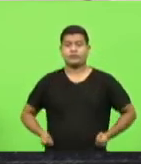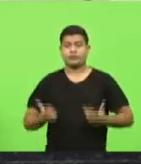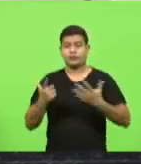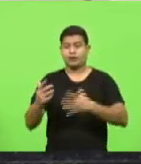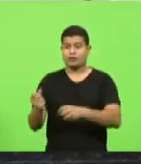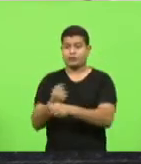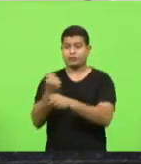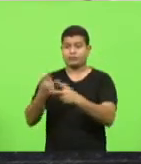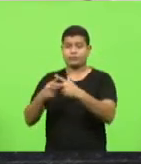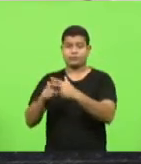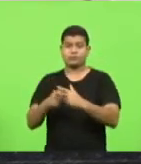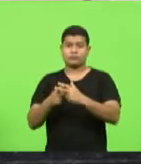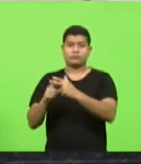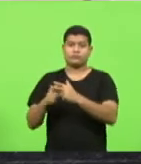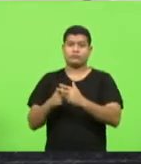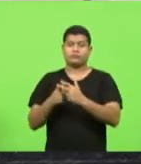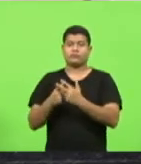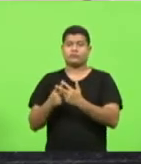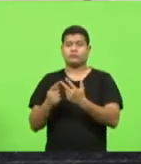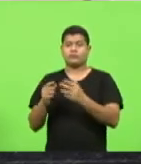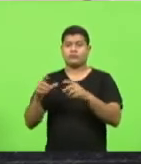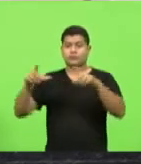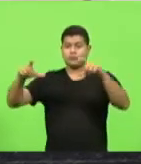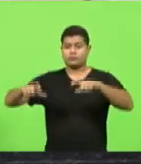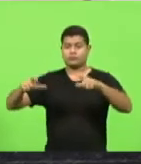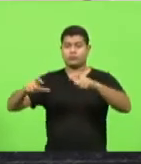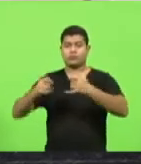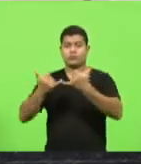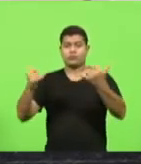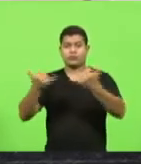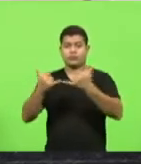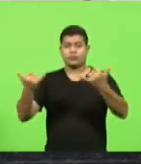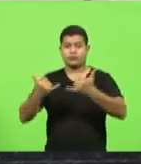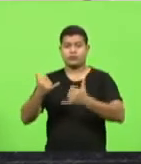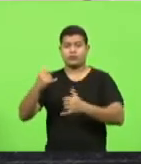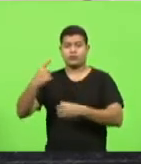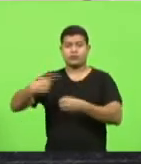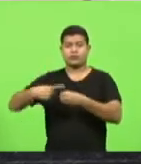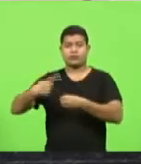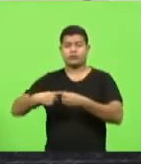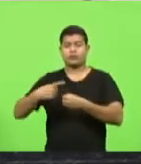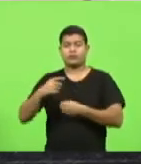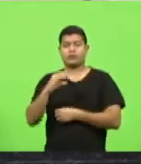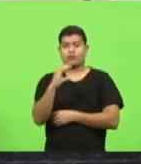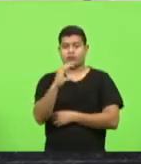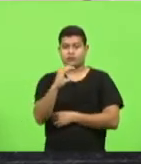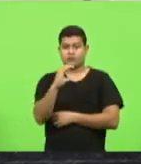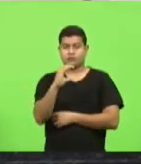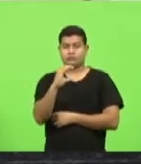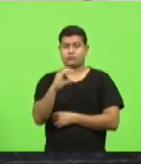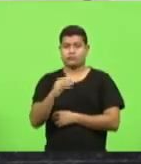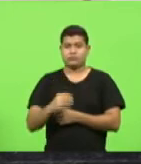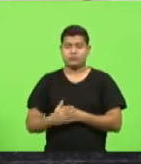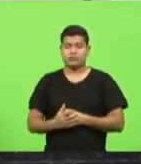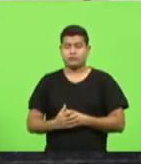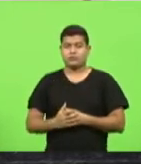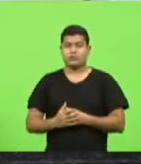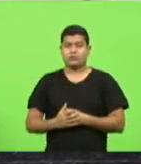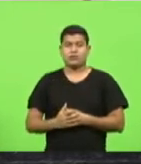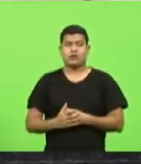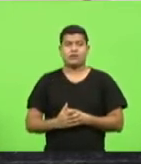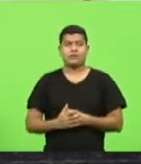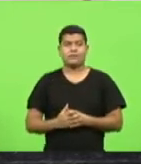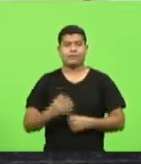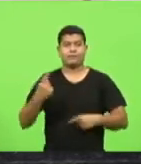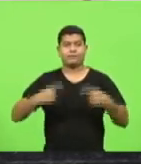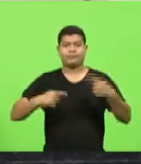reforma da subestação de energia no município de Camboriú em discussão em votação